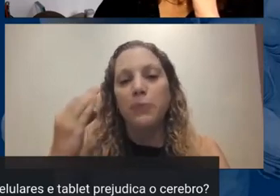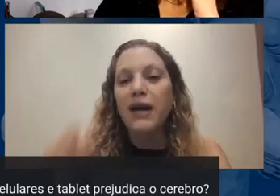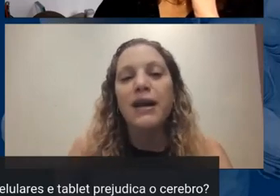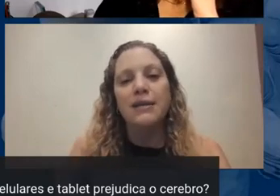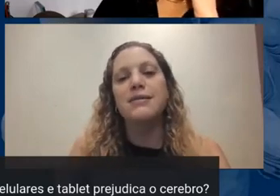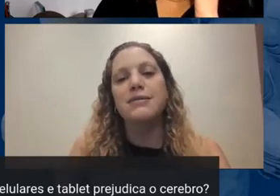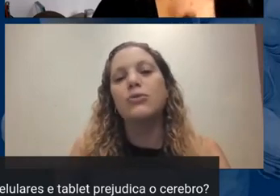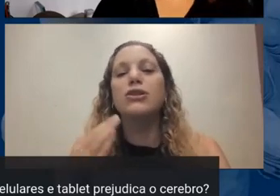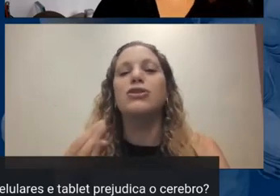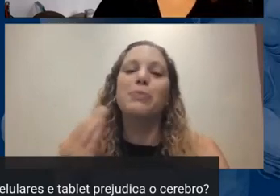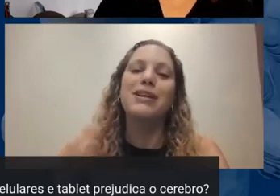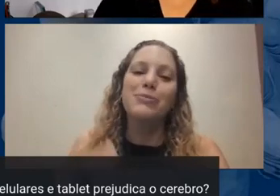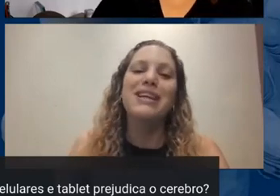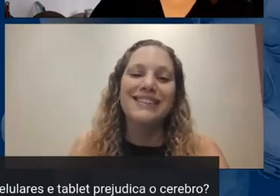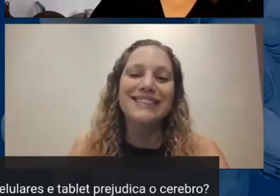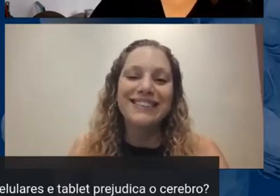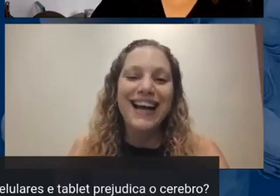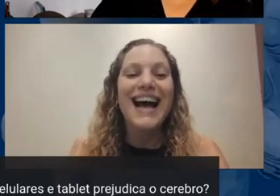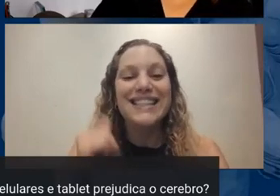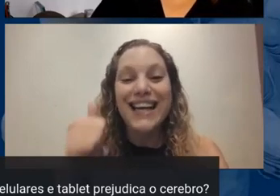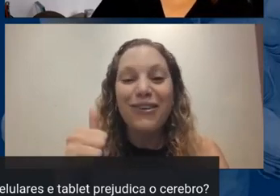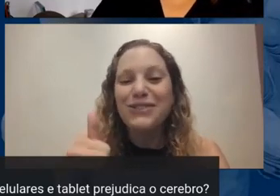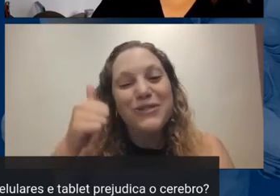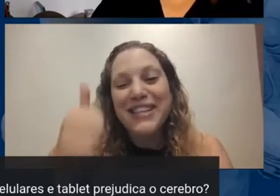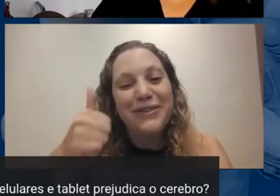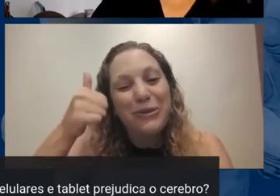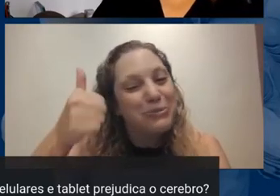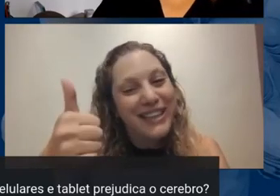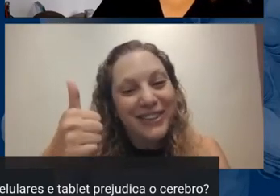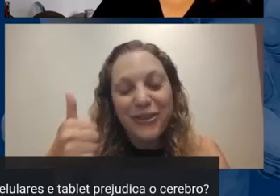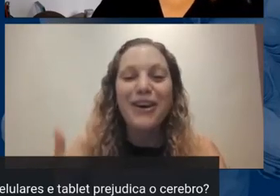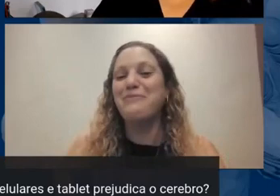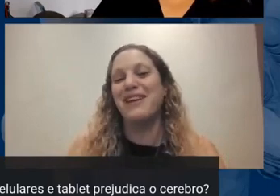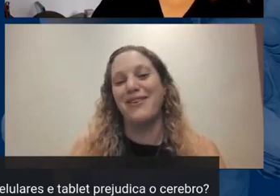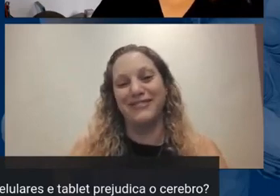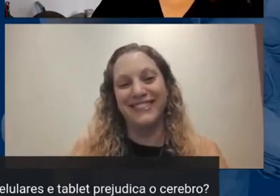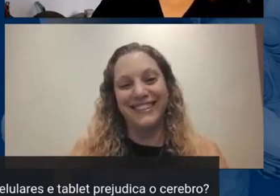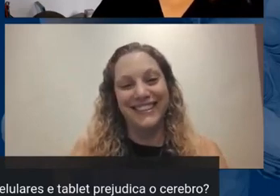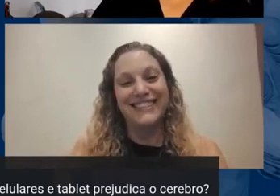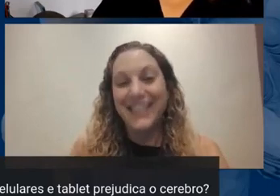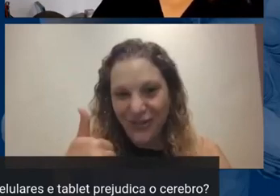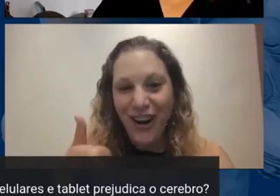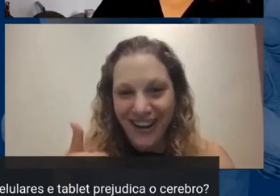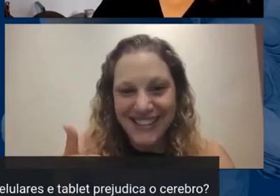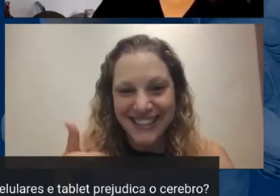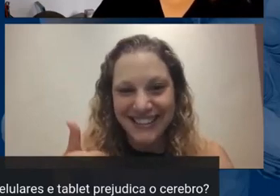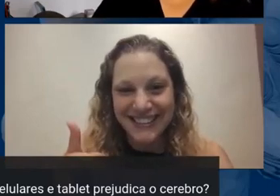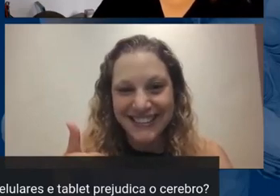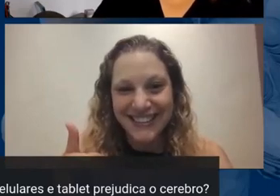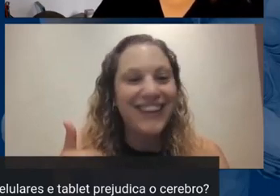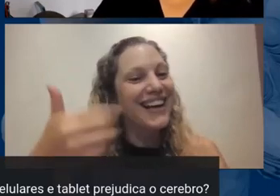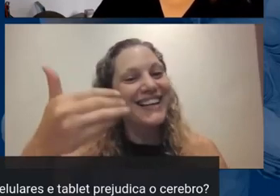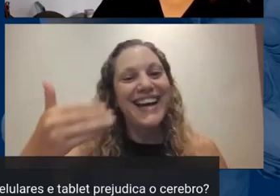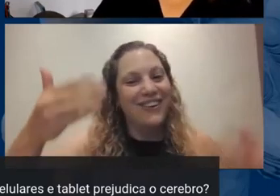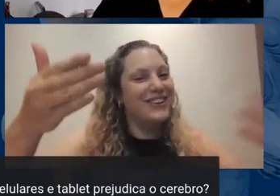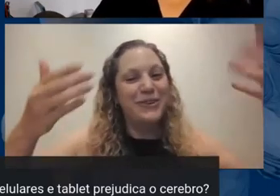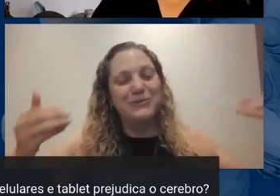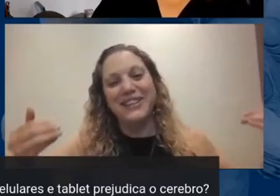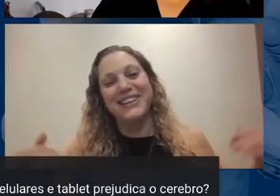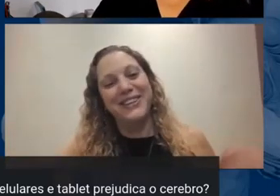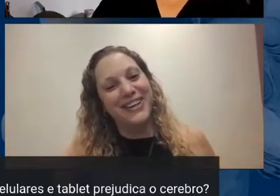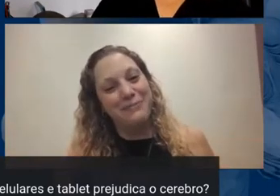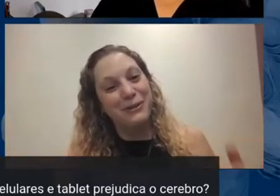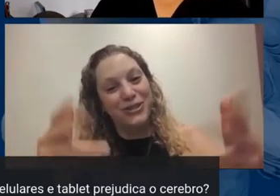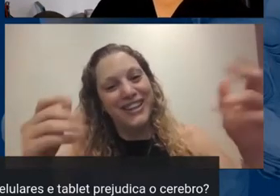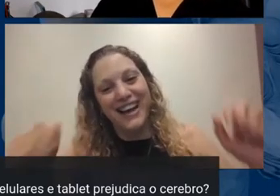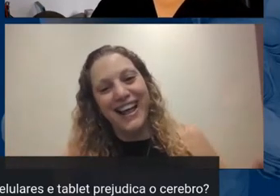presente pra eles durante a pandemia as aulas vão ser no computador meu você não gosta olha ali a aula no